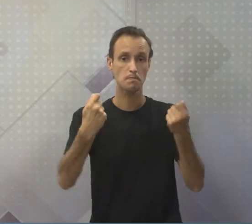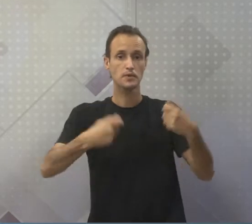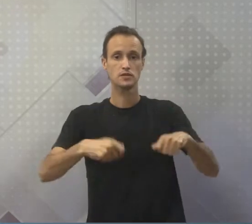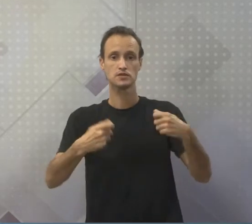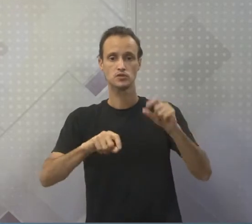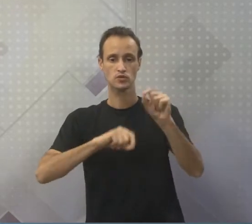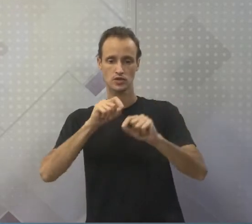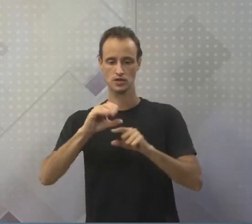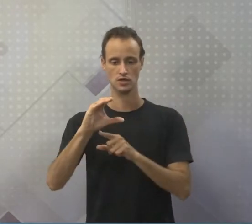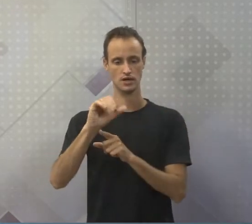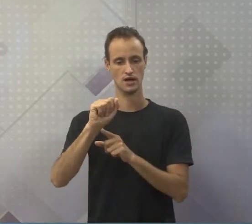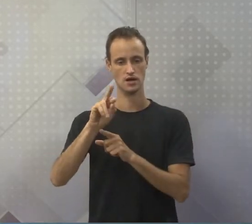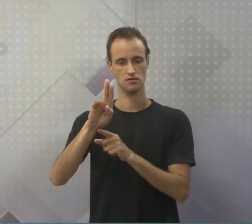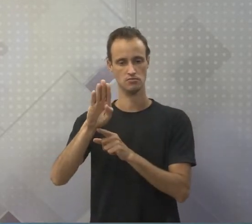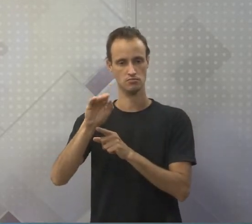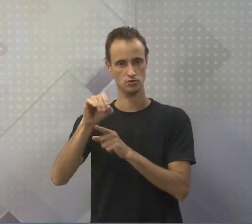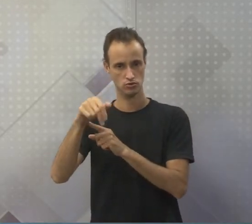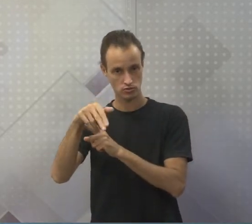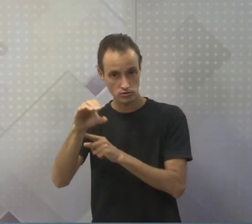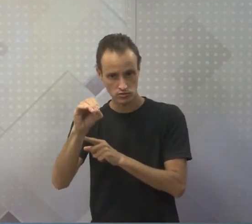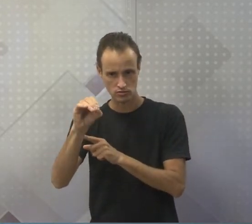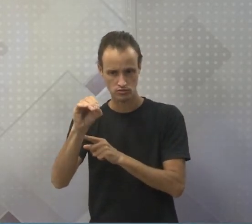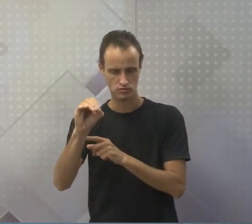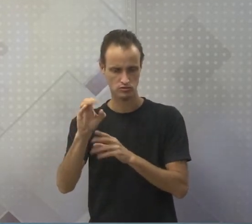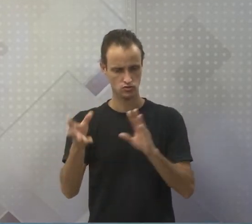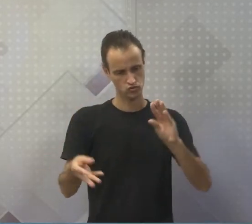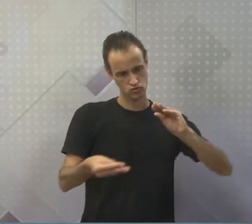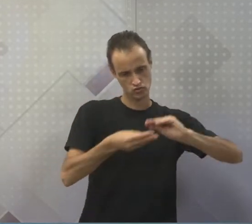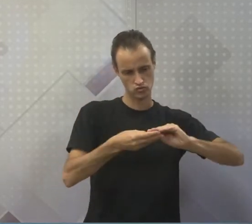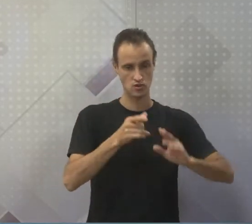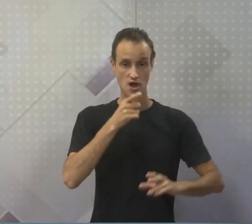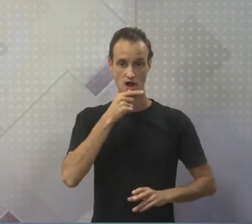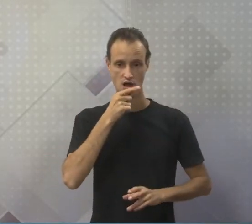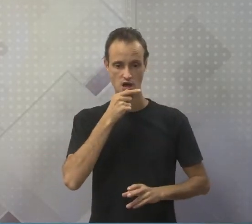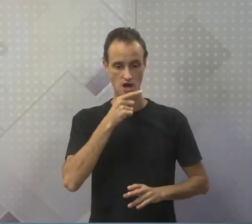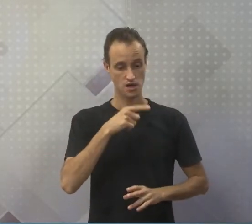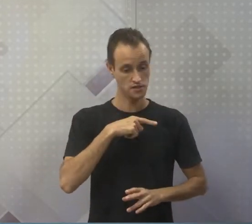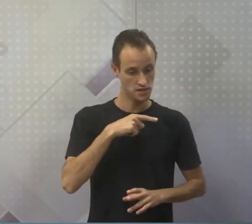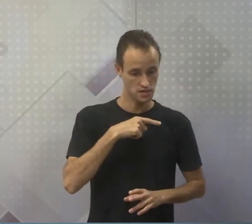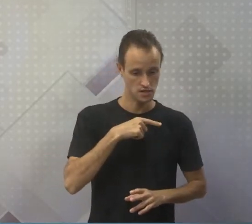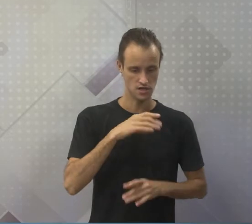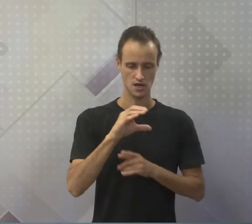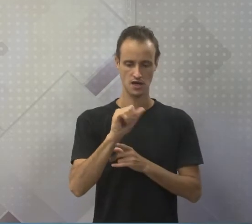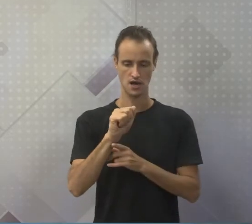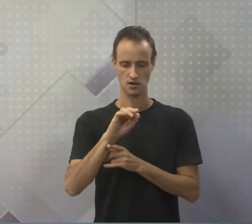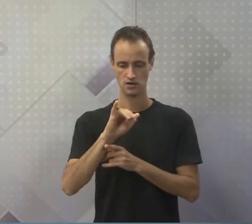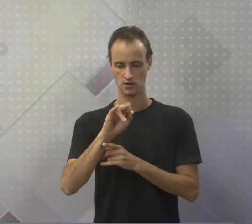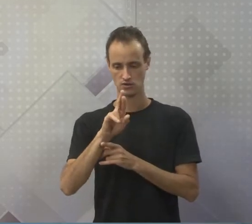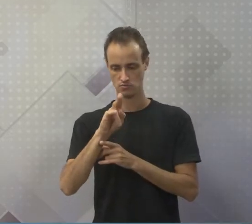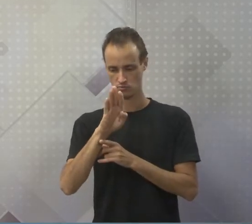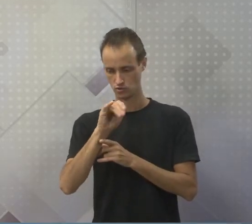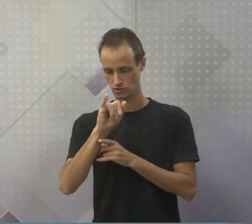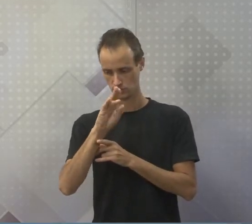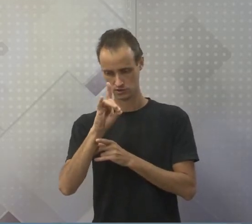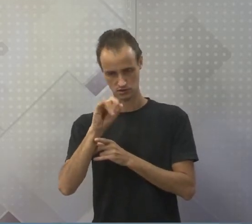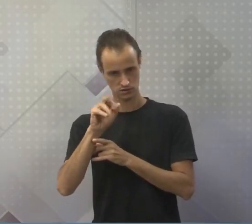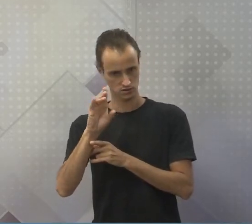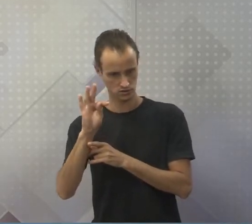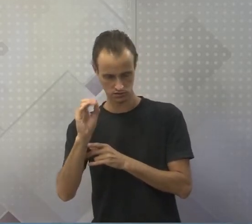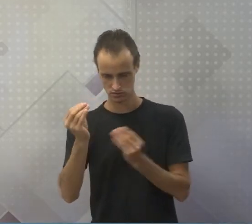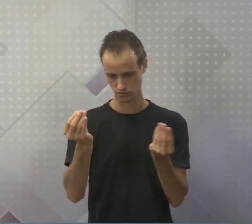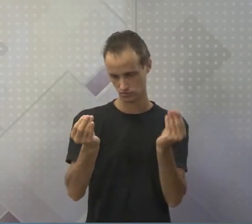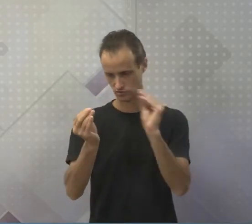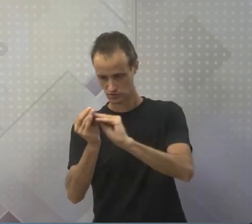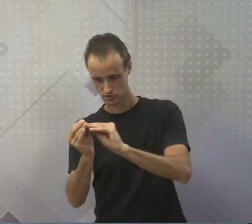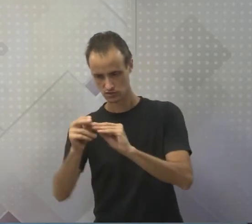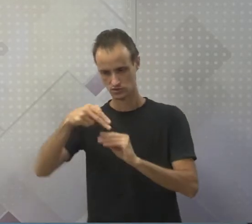carbono. Então, se eu associo o carbono com água, eu já tenho um carboidrato. Se eu coloco um nitrogênio,